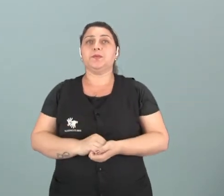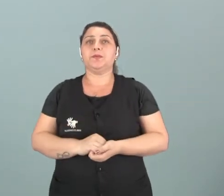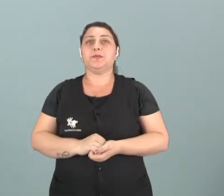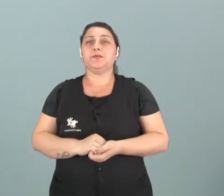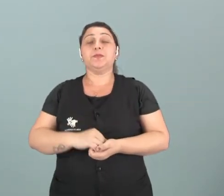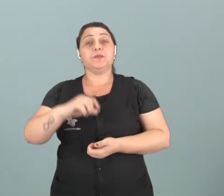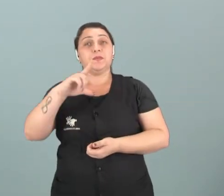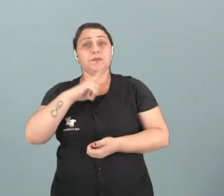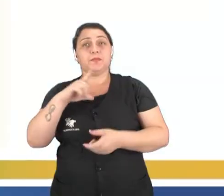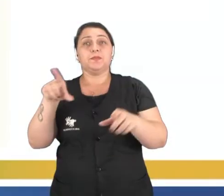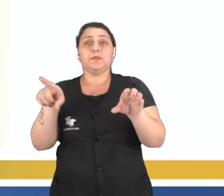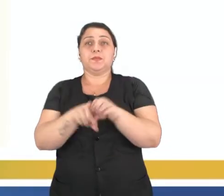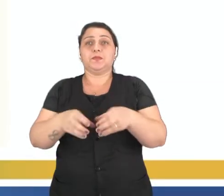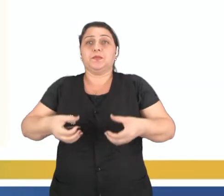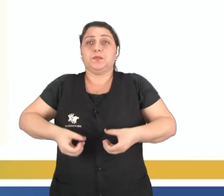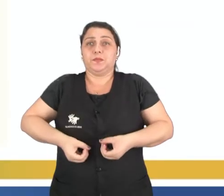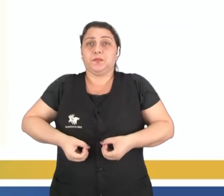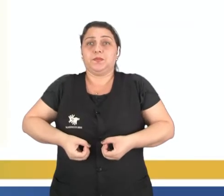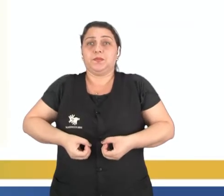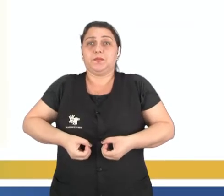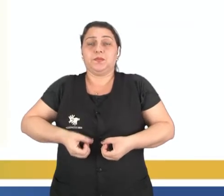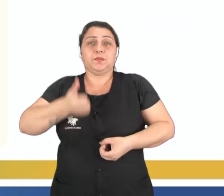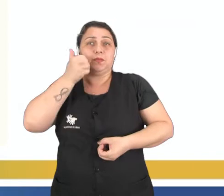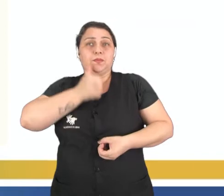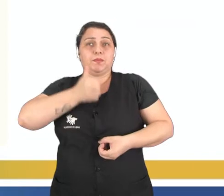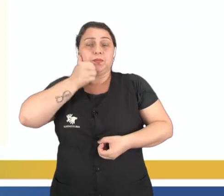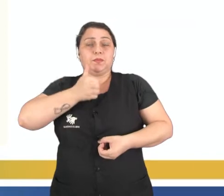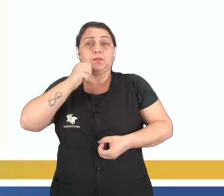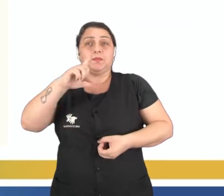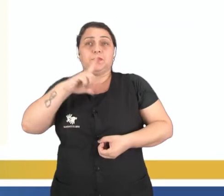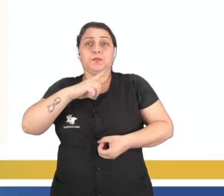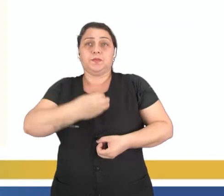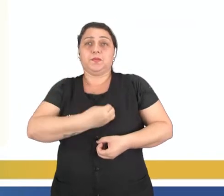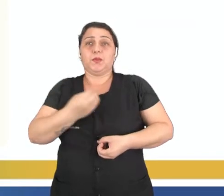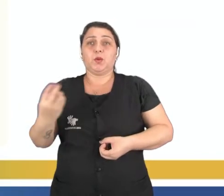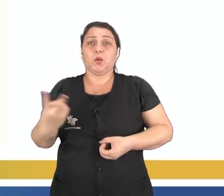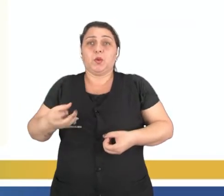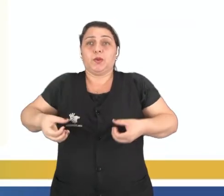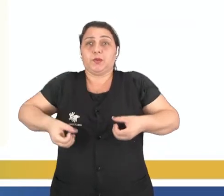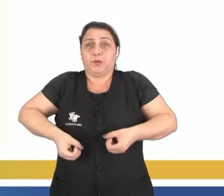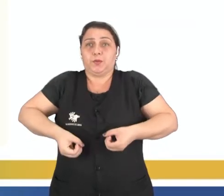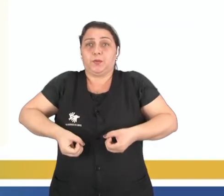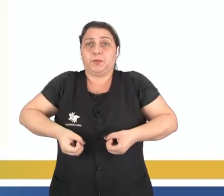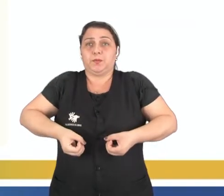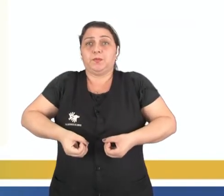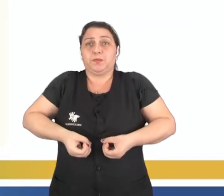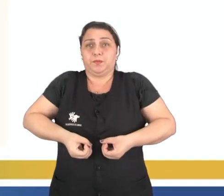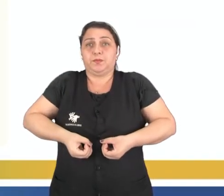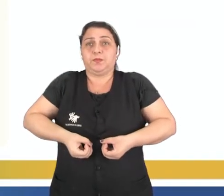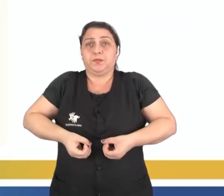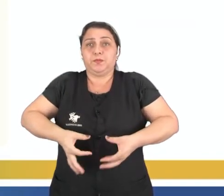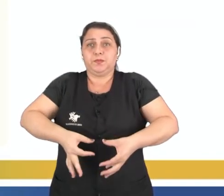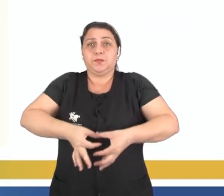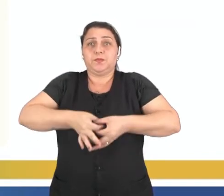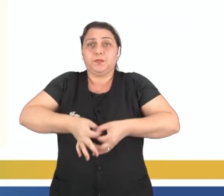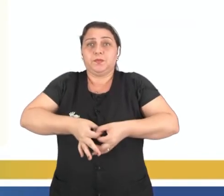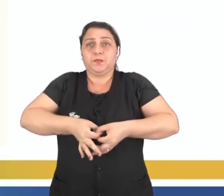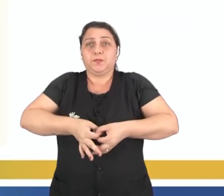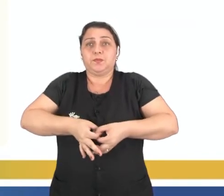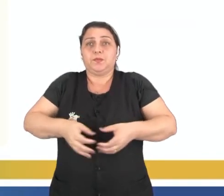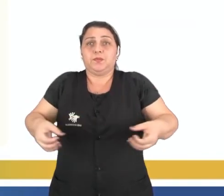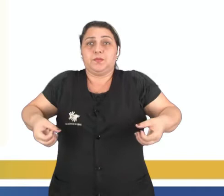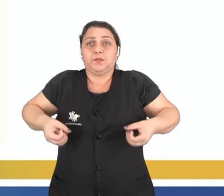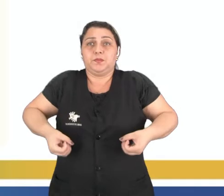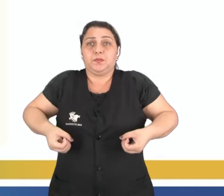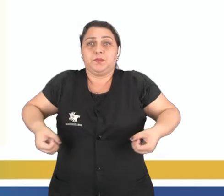E nós temos ali os ovários. Então a mulher também ela tem a presença de dois ovários, um de cada lado conectado a cada tuba